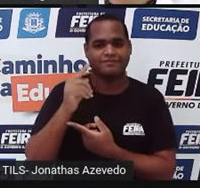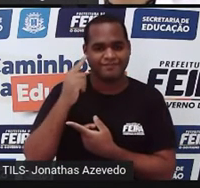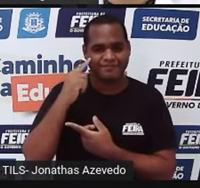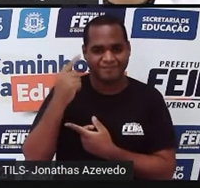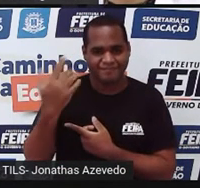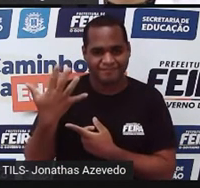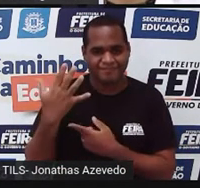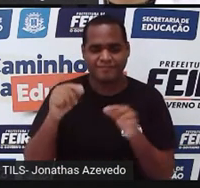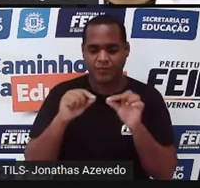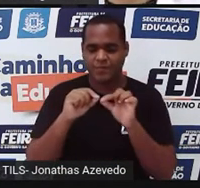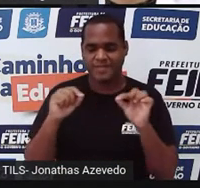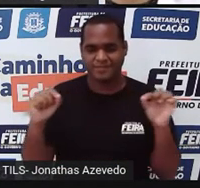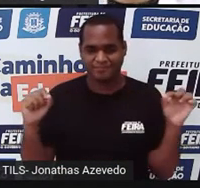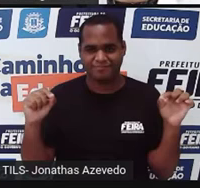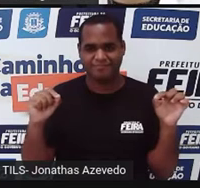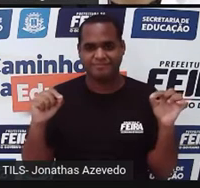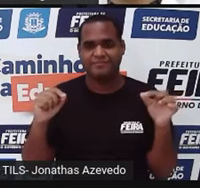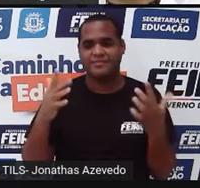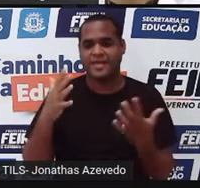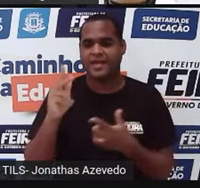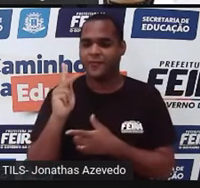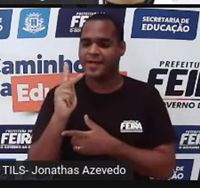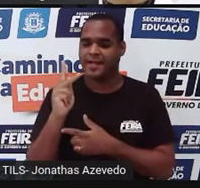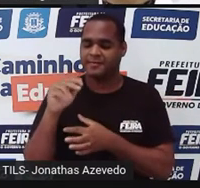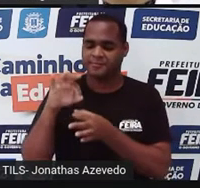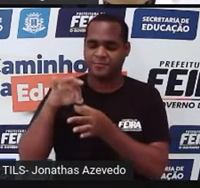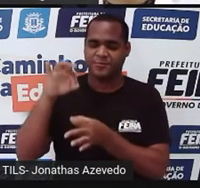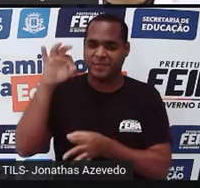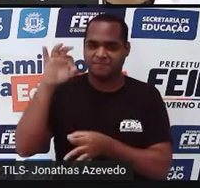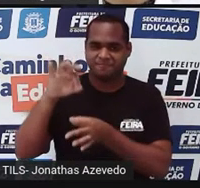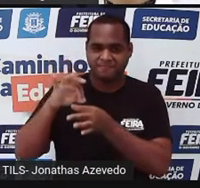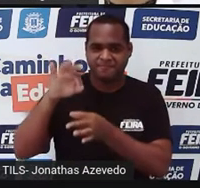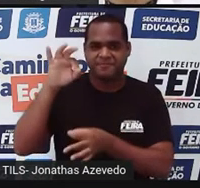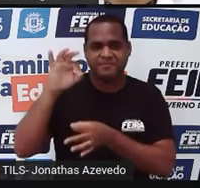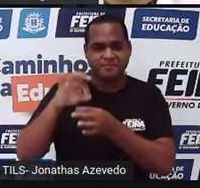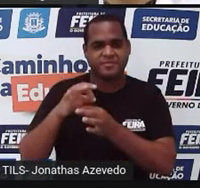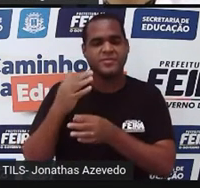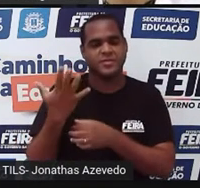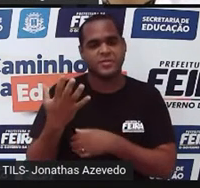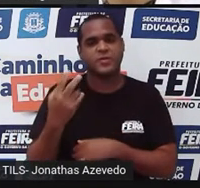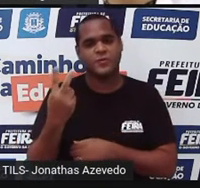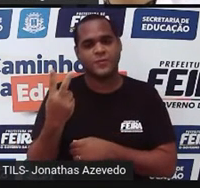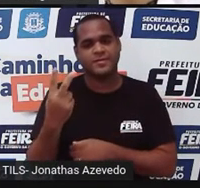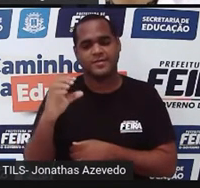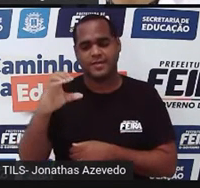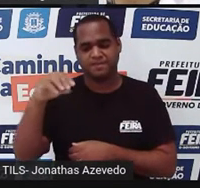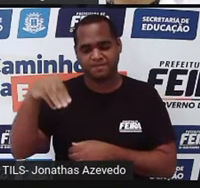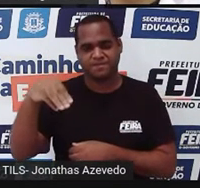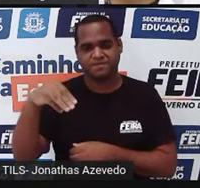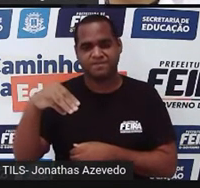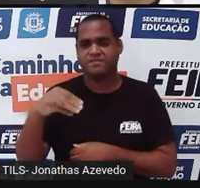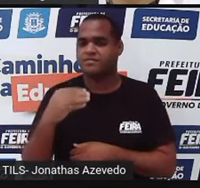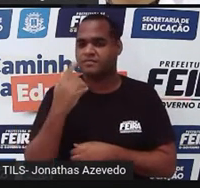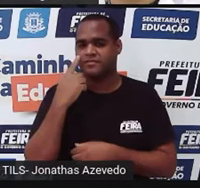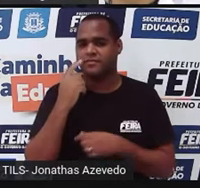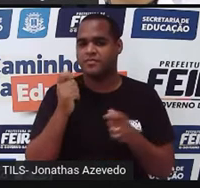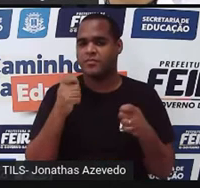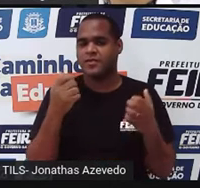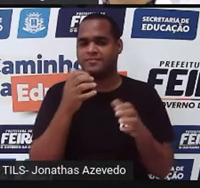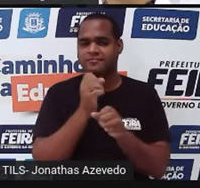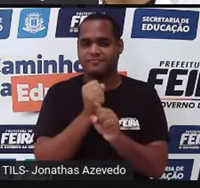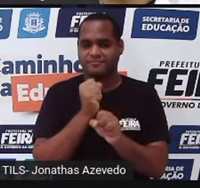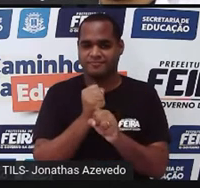6, multiplicado por H, que é a altura, e nesse caso é 2. Então, vamos fazer esse